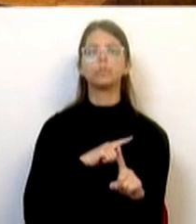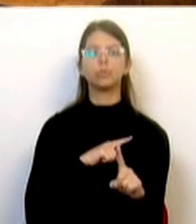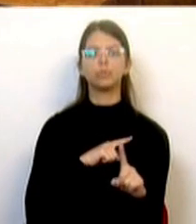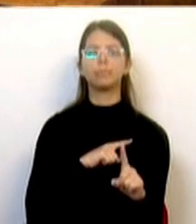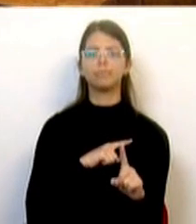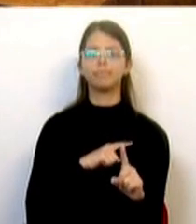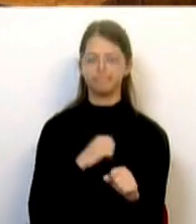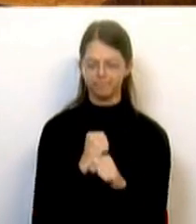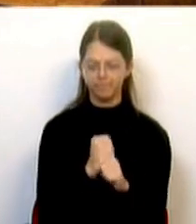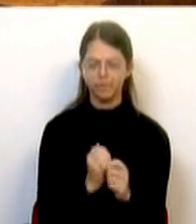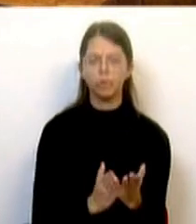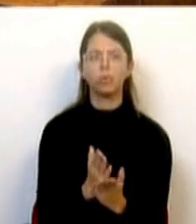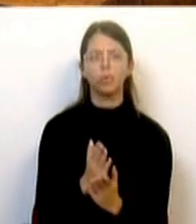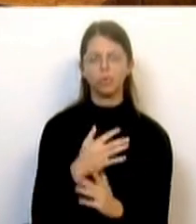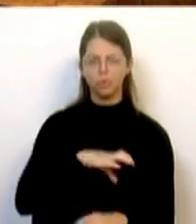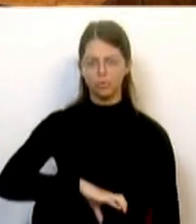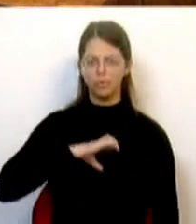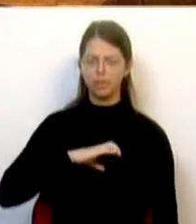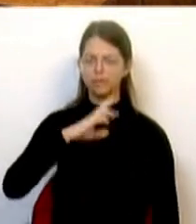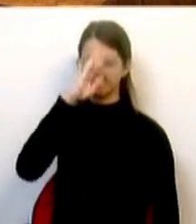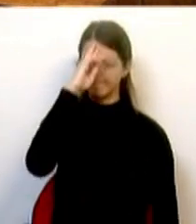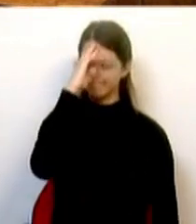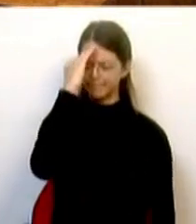para que, com confiança e determinação,